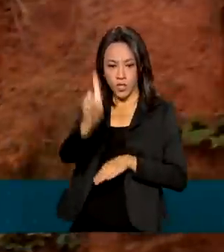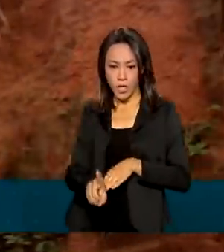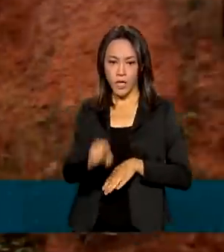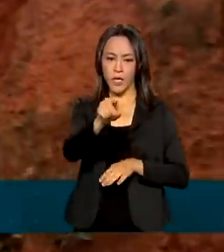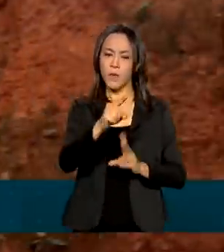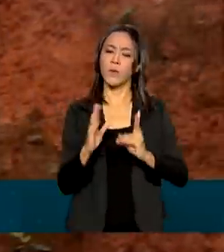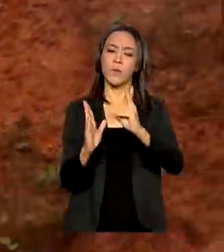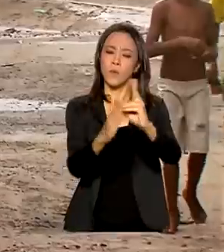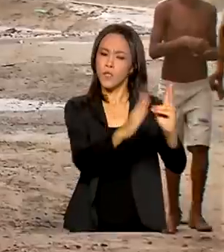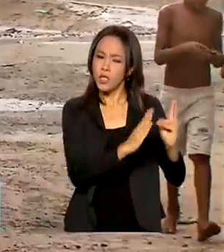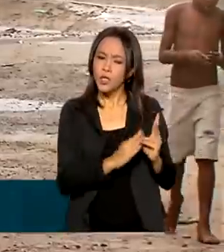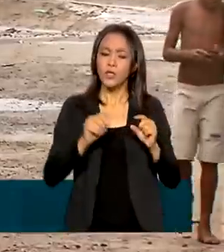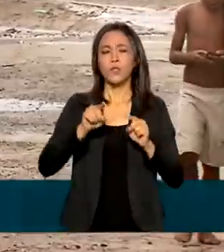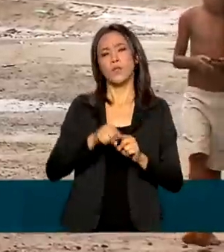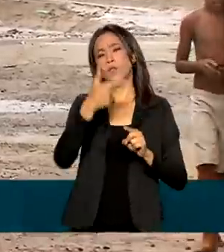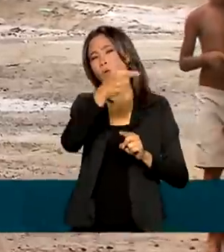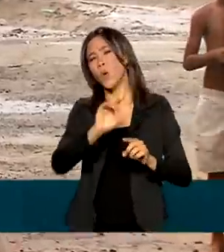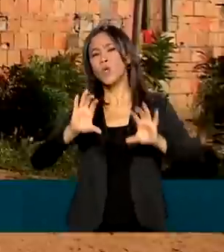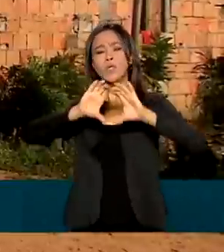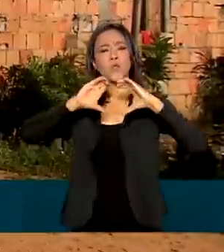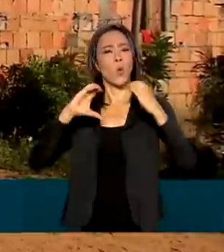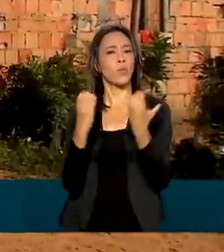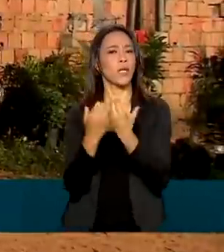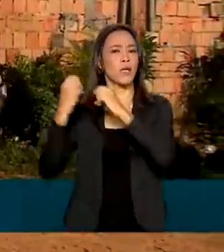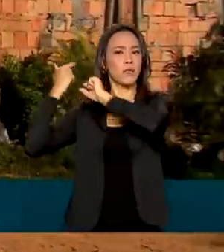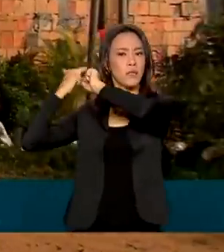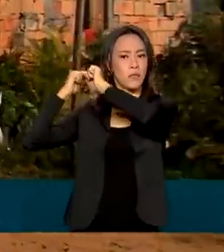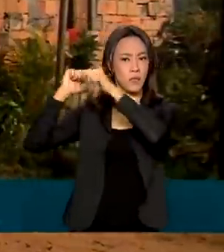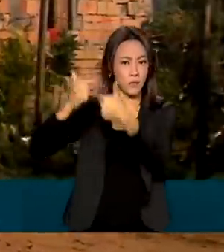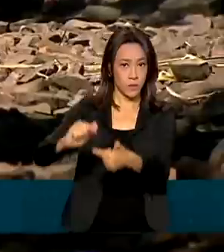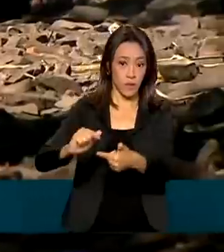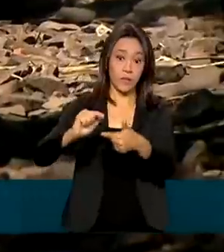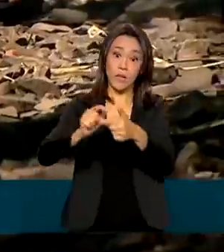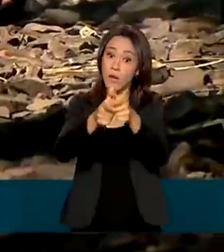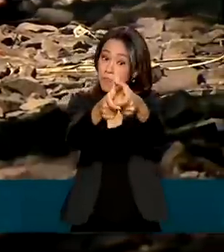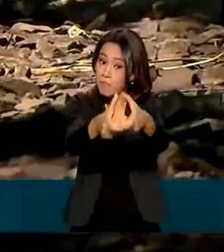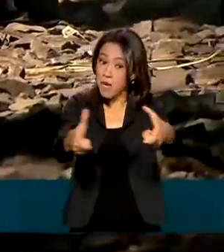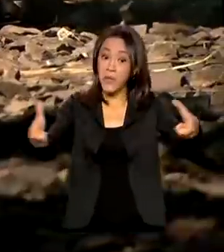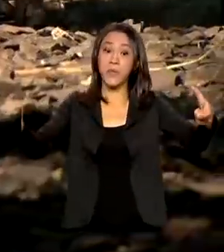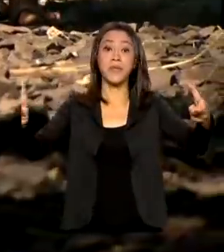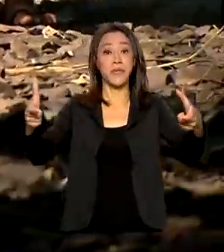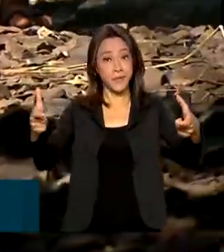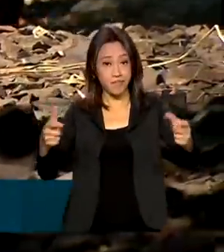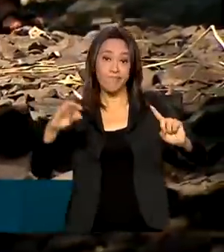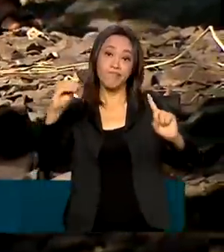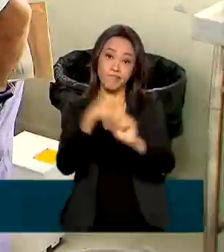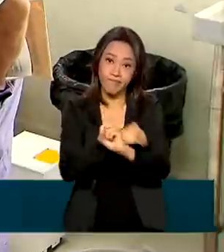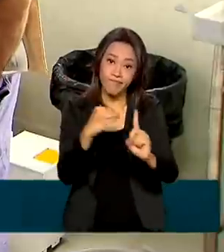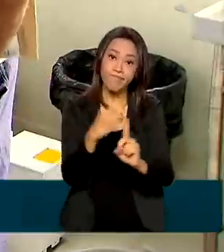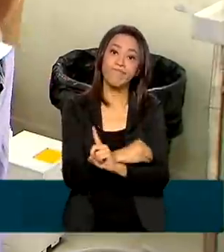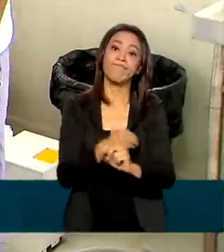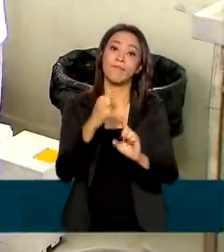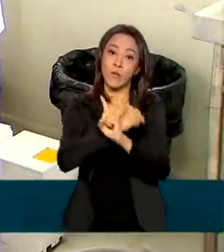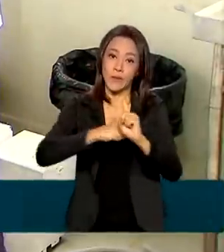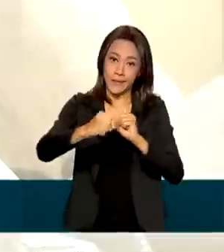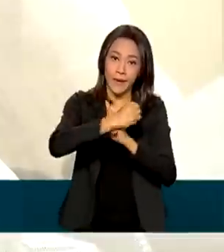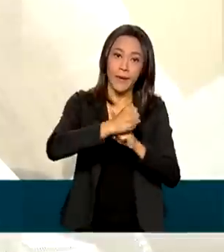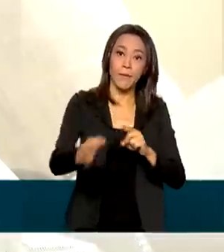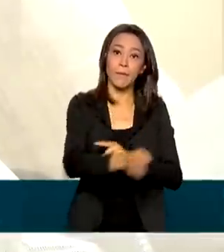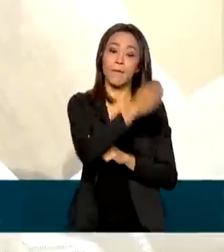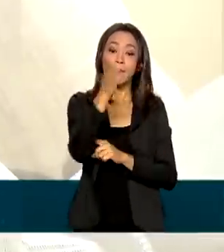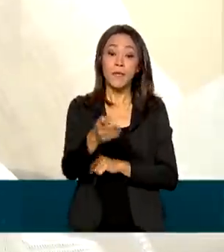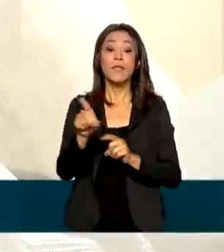indígenas e outras comunidades tradicionais, a maioria em situação de vulnerabilidade social e também